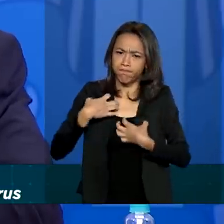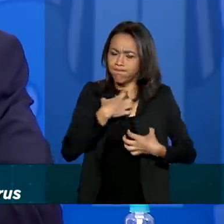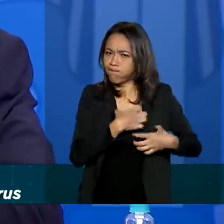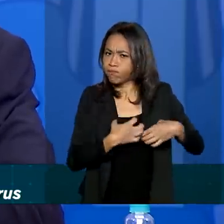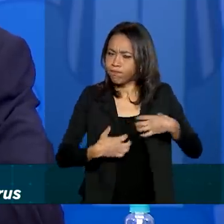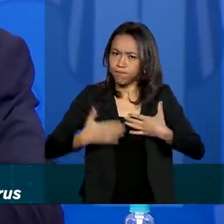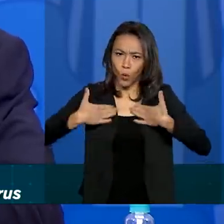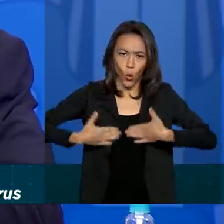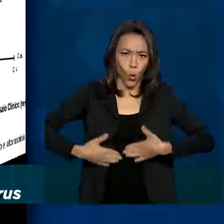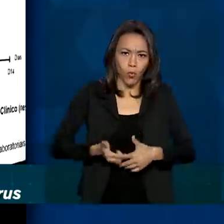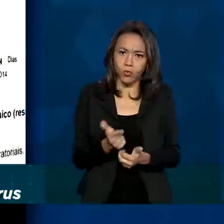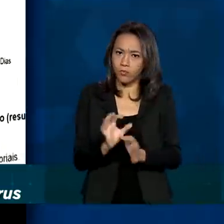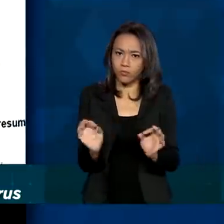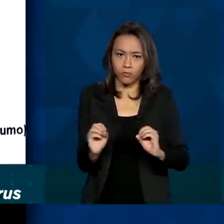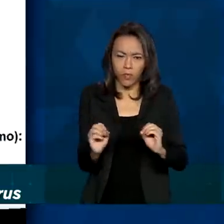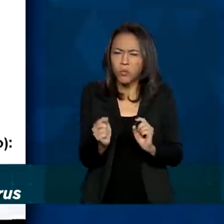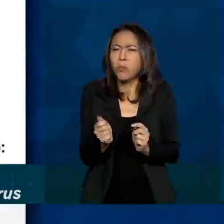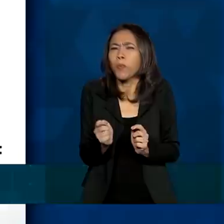por favor.